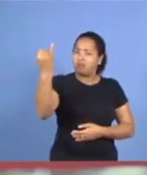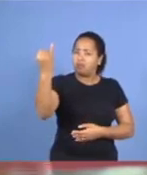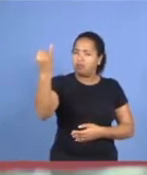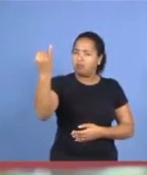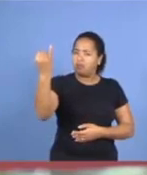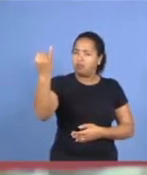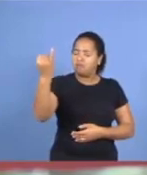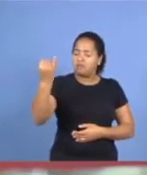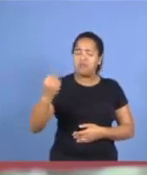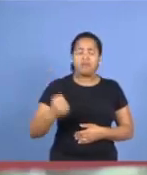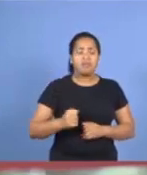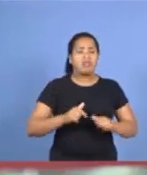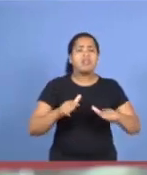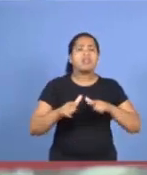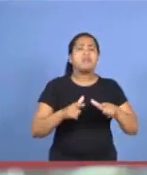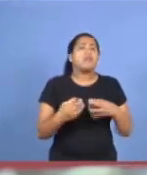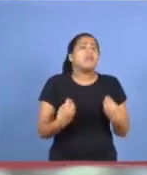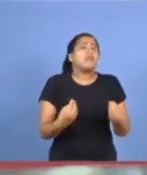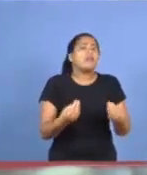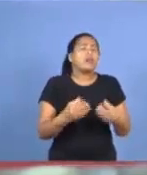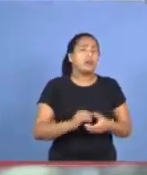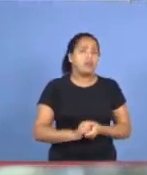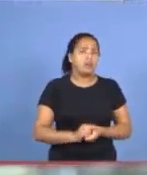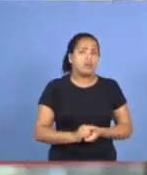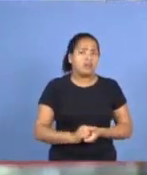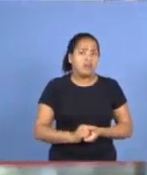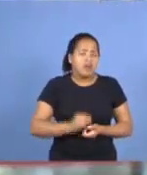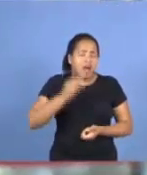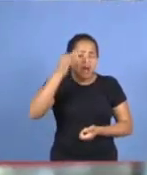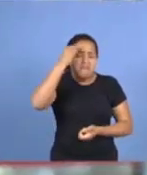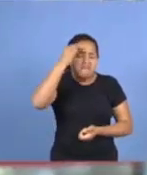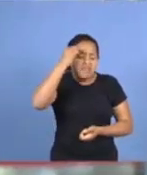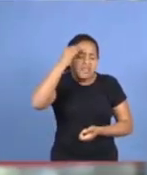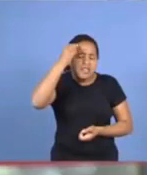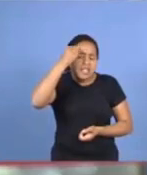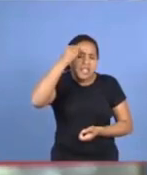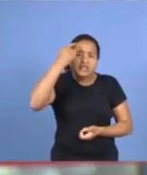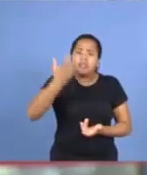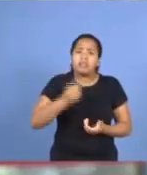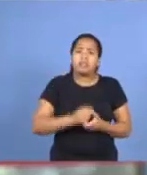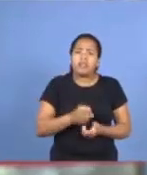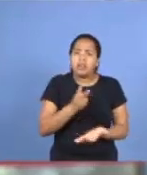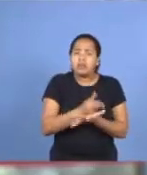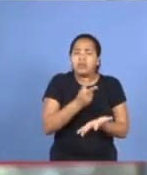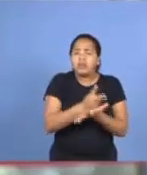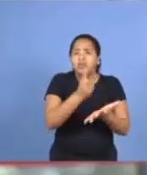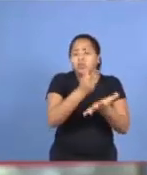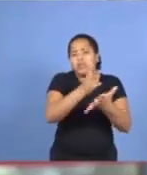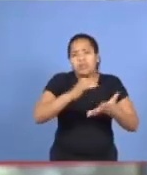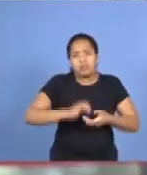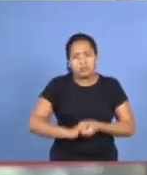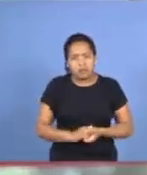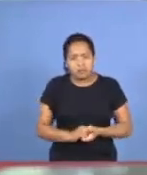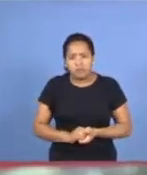Trabalhar para quê? A mentalidade deve continuar, nós somos ortodoxos.